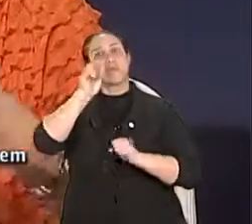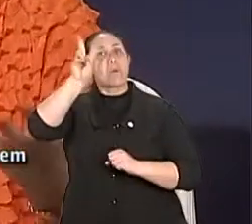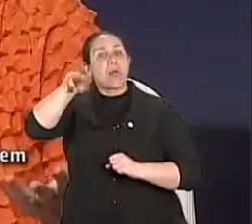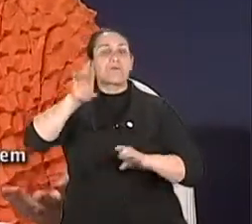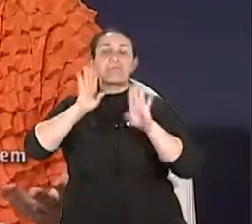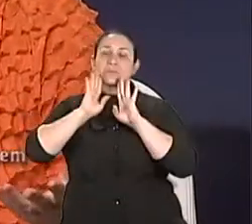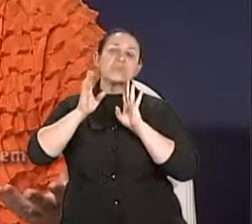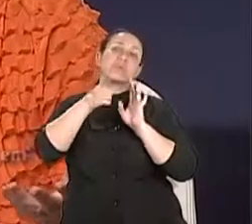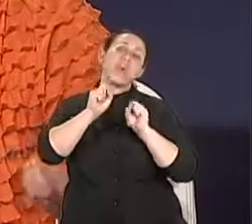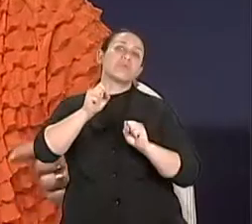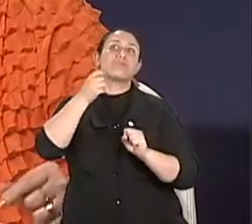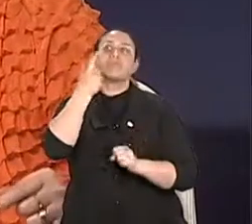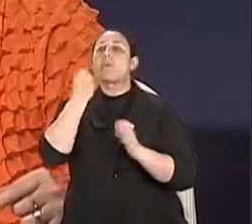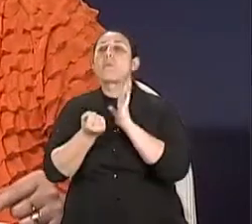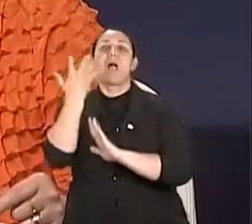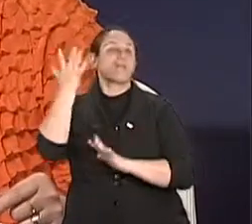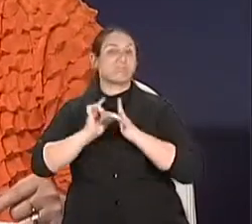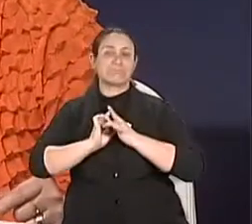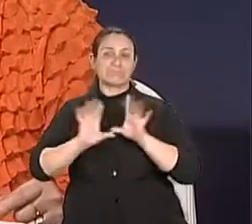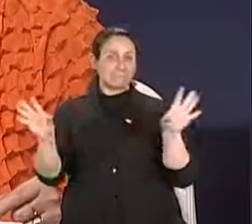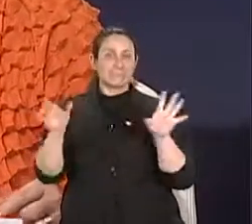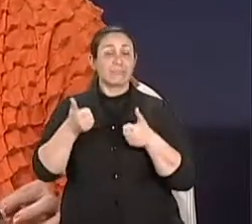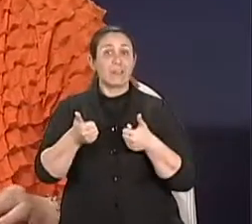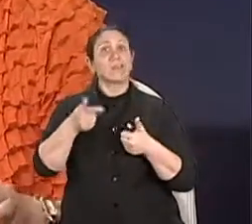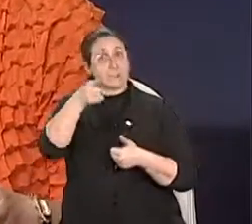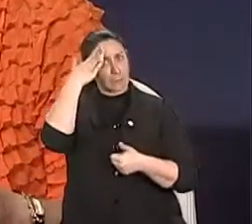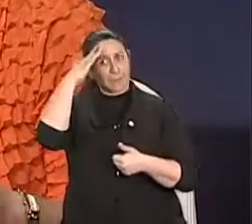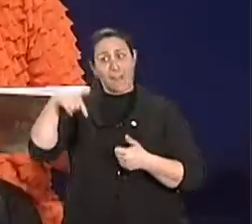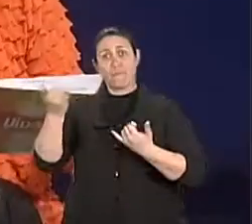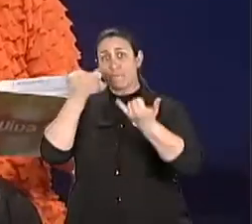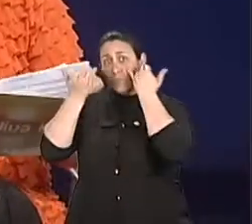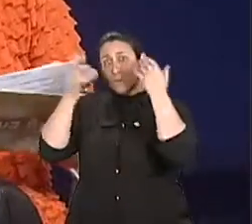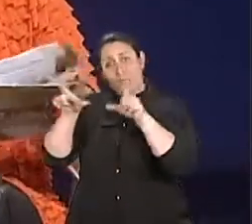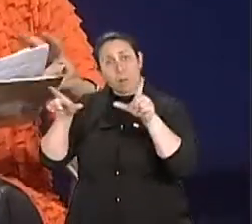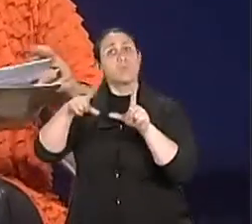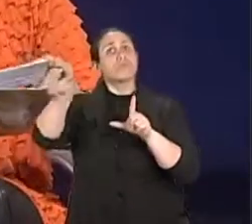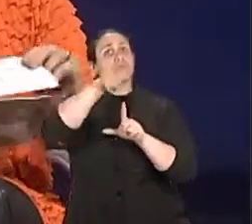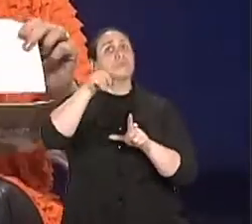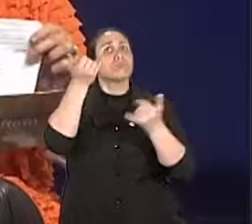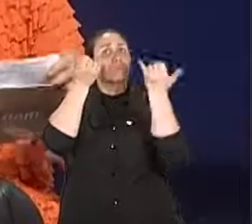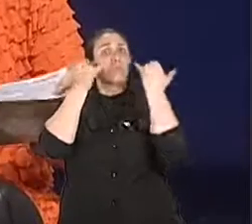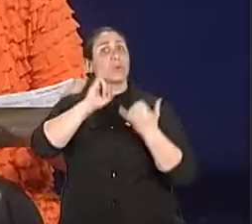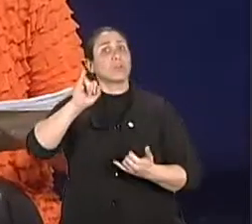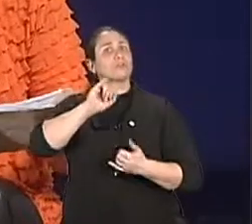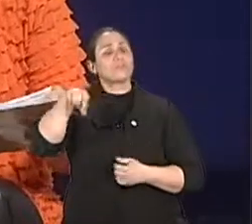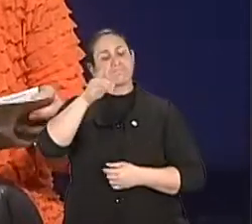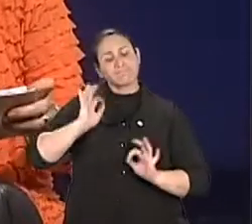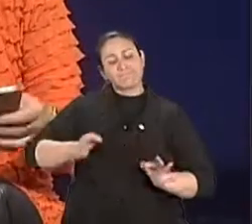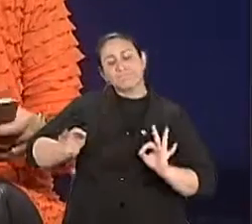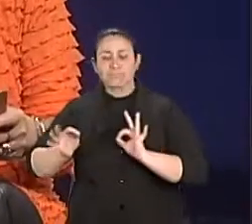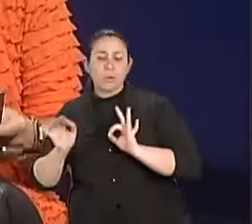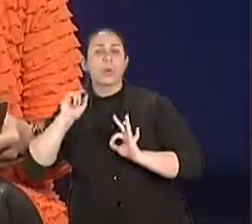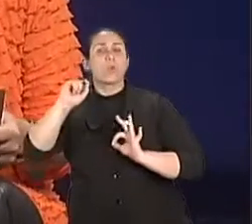e quantas vezes quiserem. Claro que a gente traz informações aqui pra que vocês continuem falando com vocês mesmos,